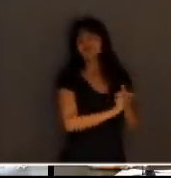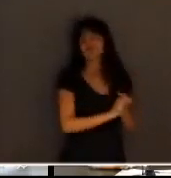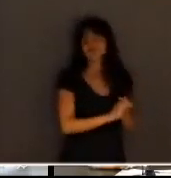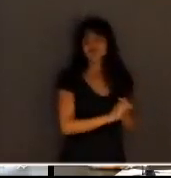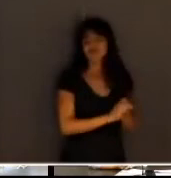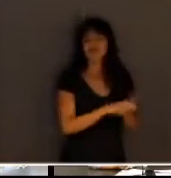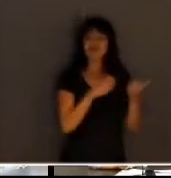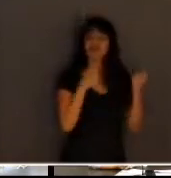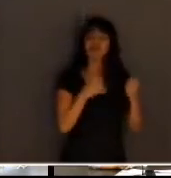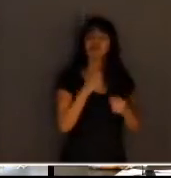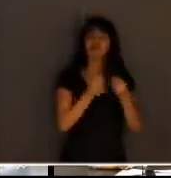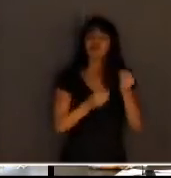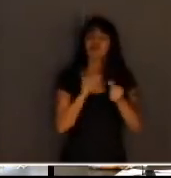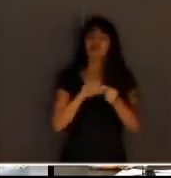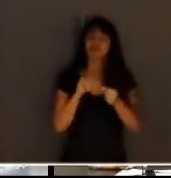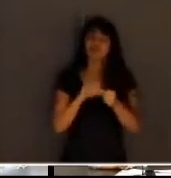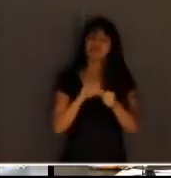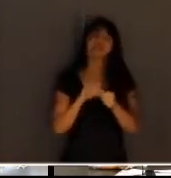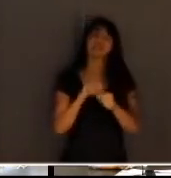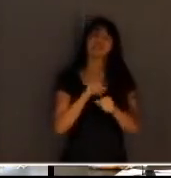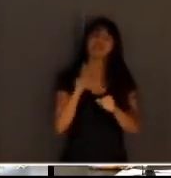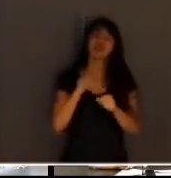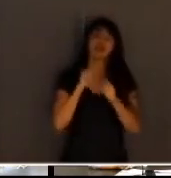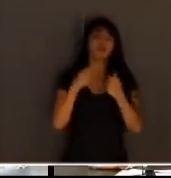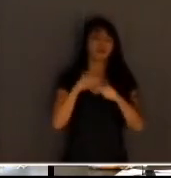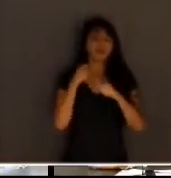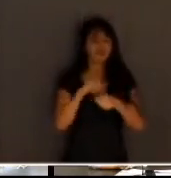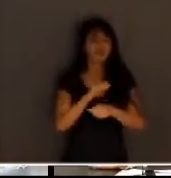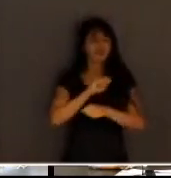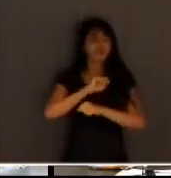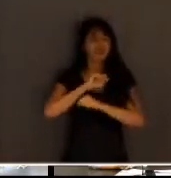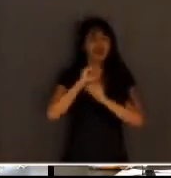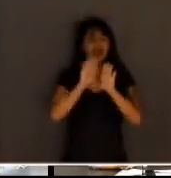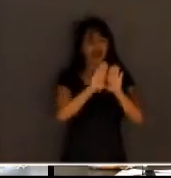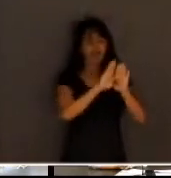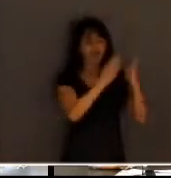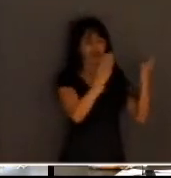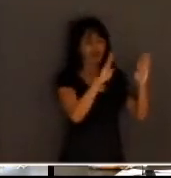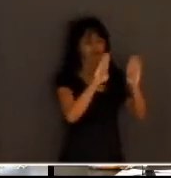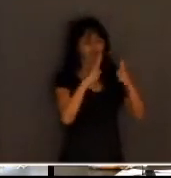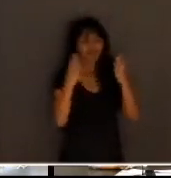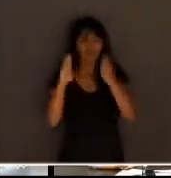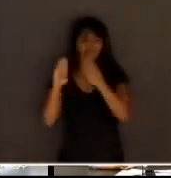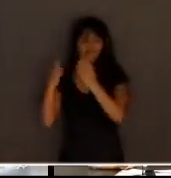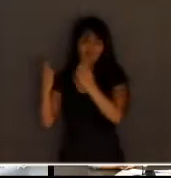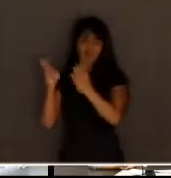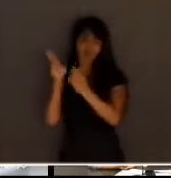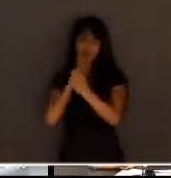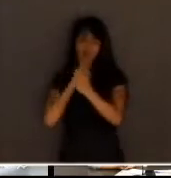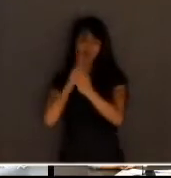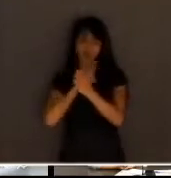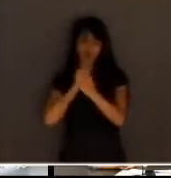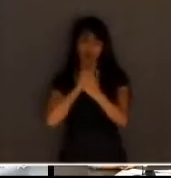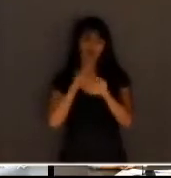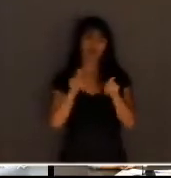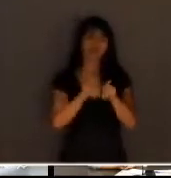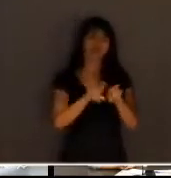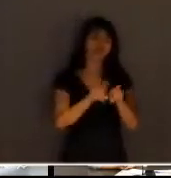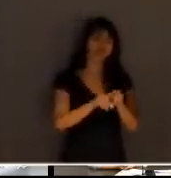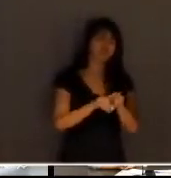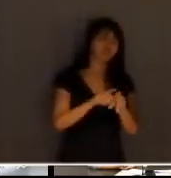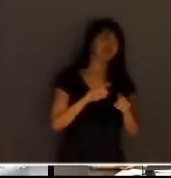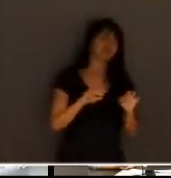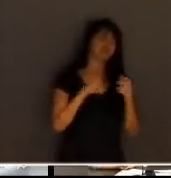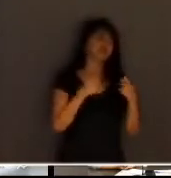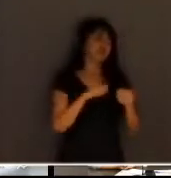tentado fazer aqui no Distrito Federal é abrir as salas, as saídas de emergência, a porta que leva a carceragem, a deixar